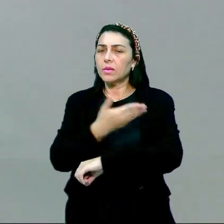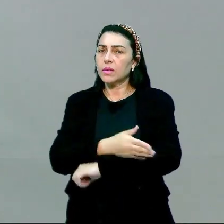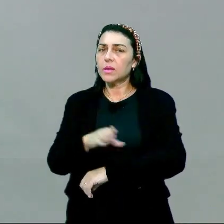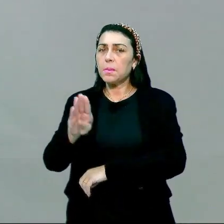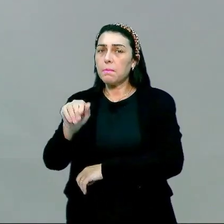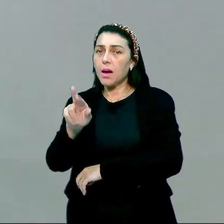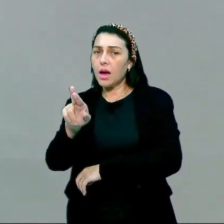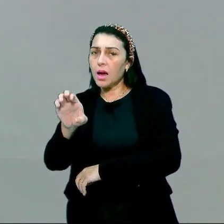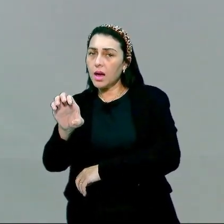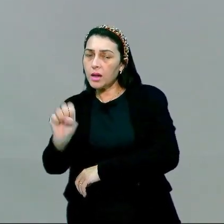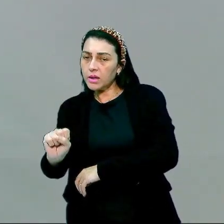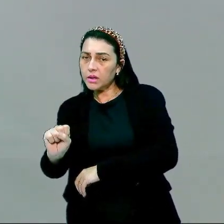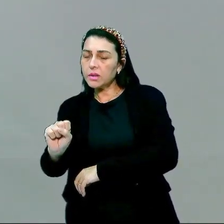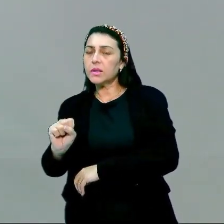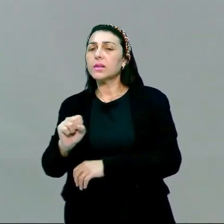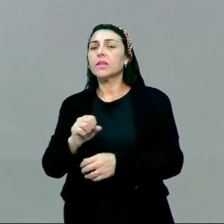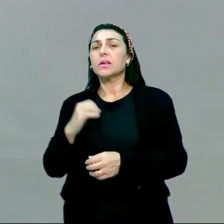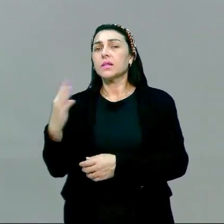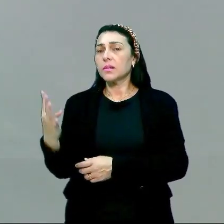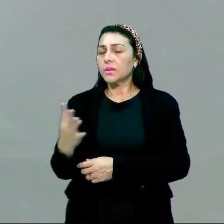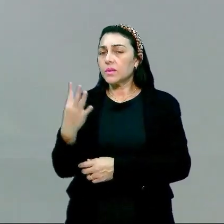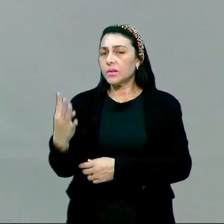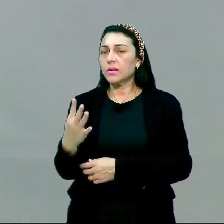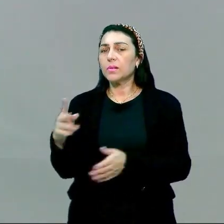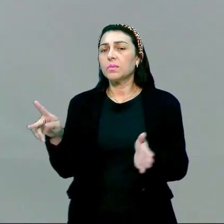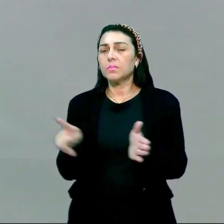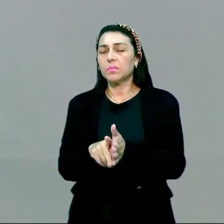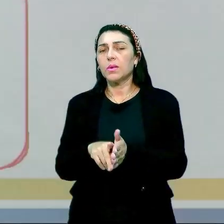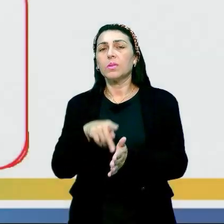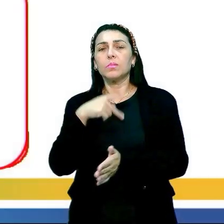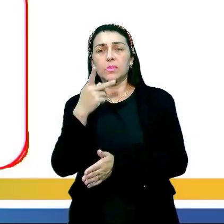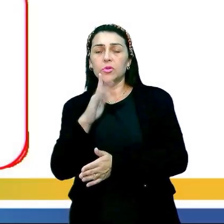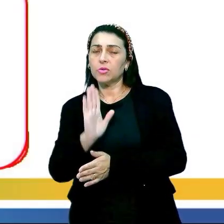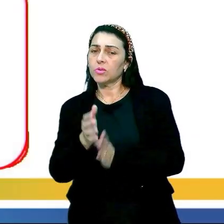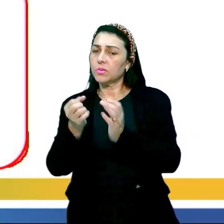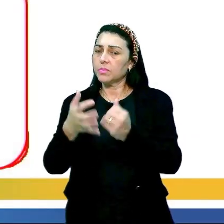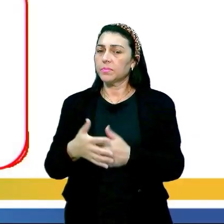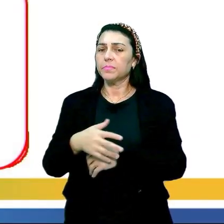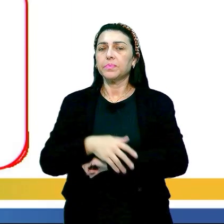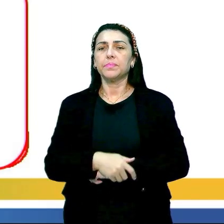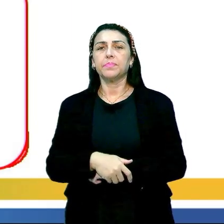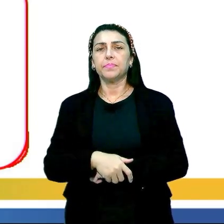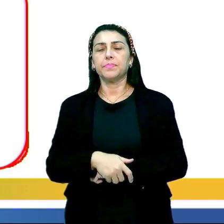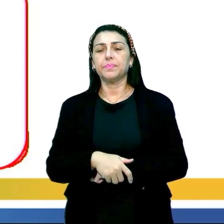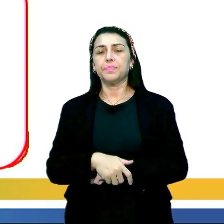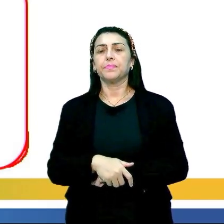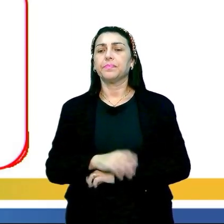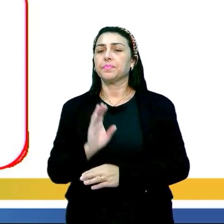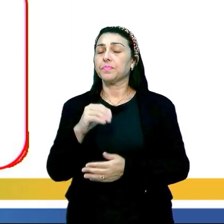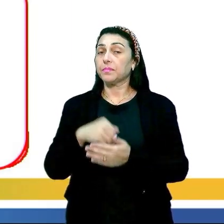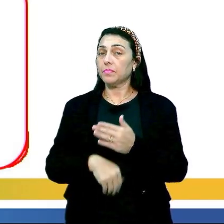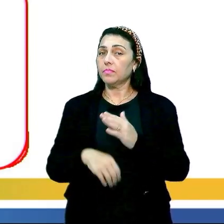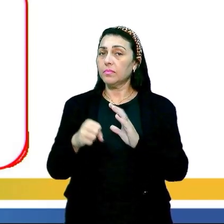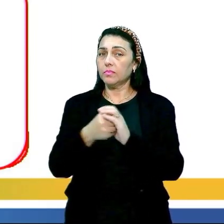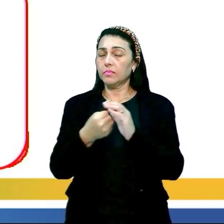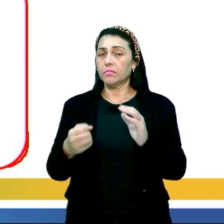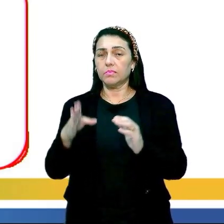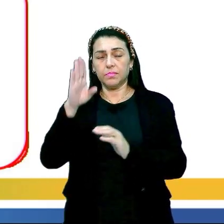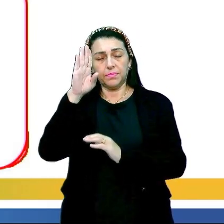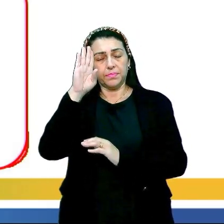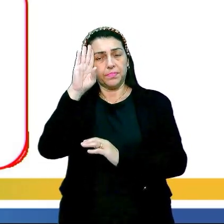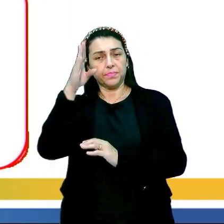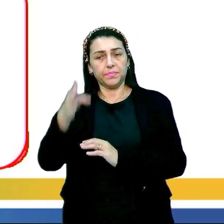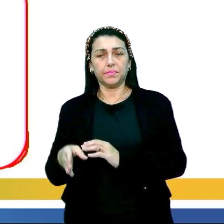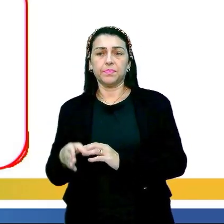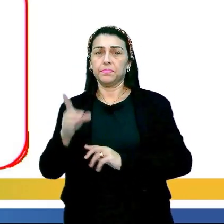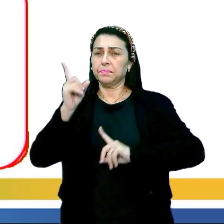em bares de prostituição, né? Como o próprio resumo aí já fala. E aí, dentro dessas características principais,